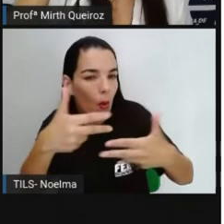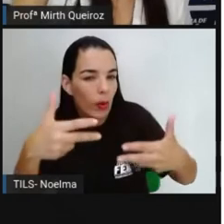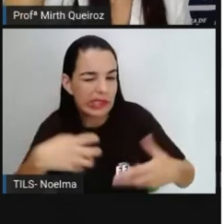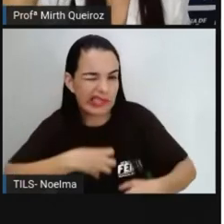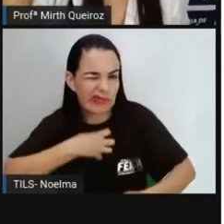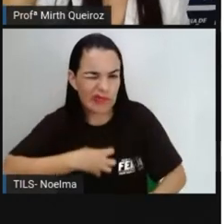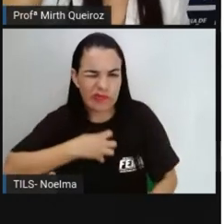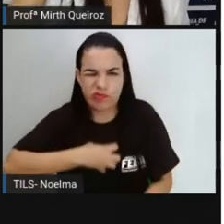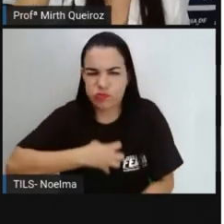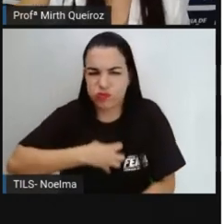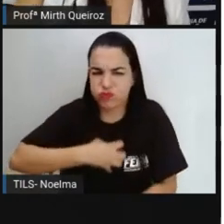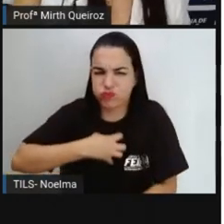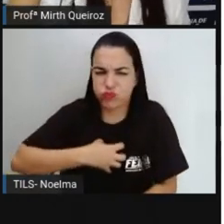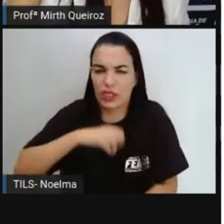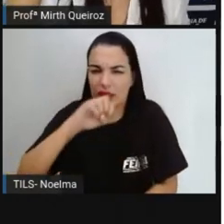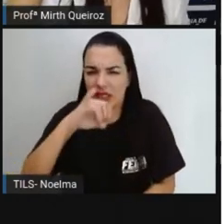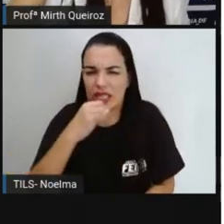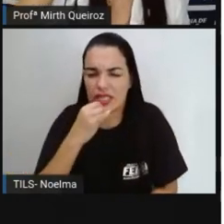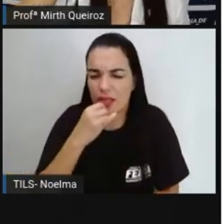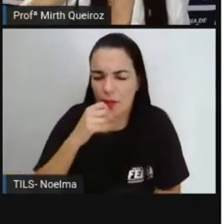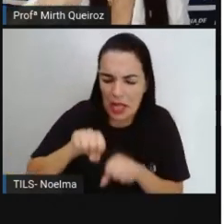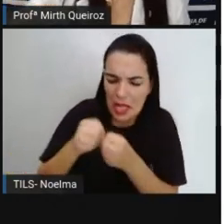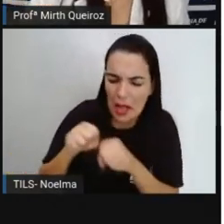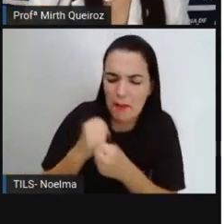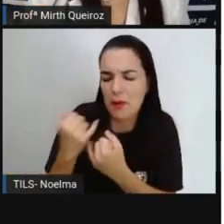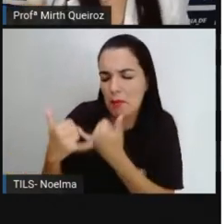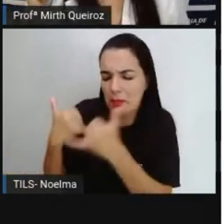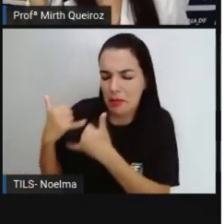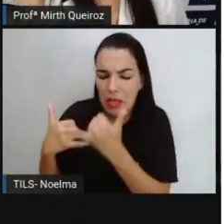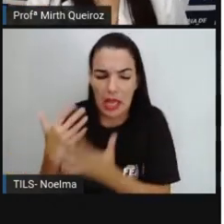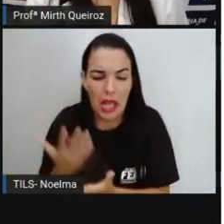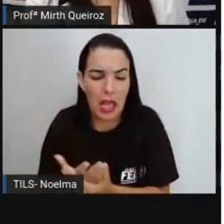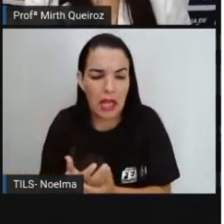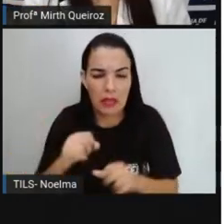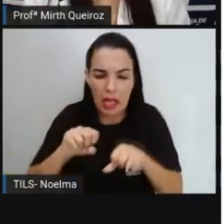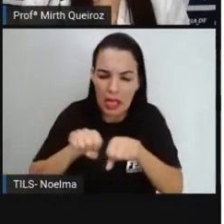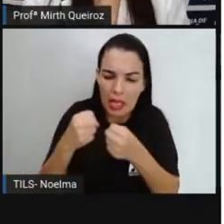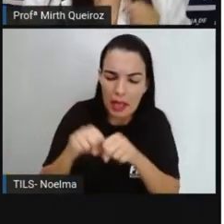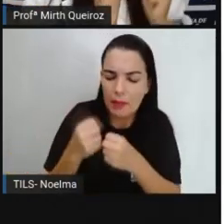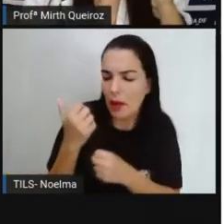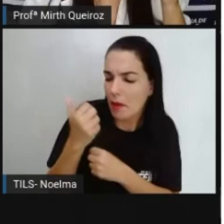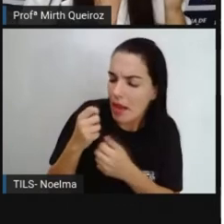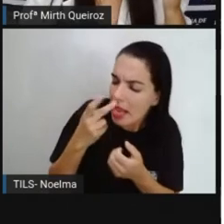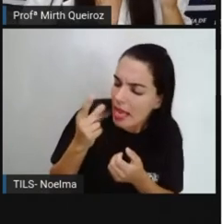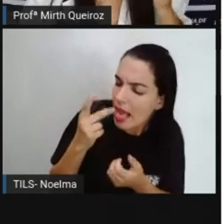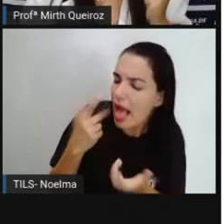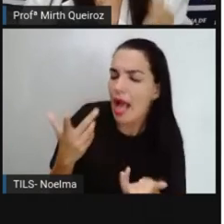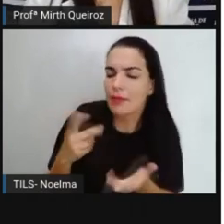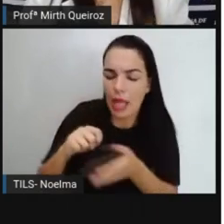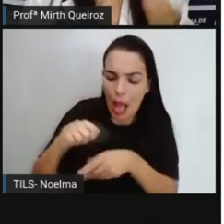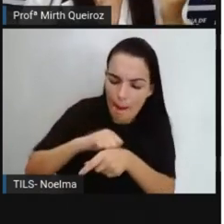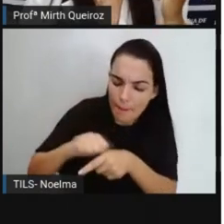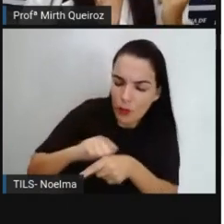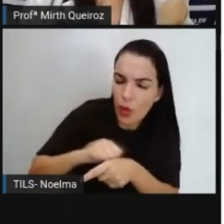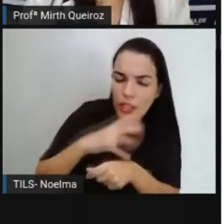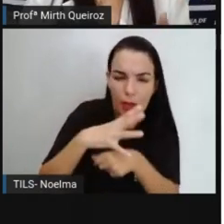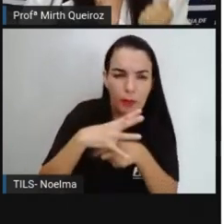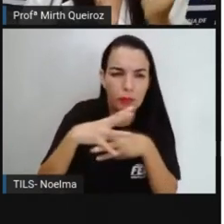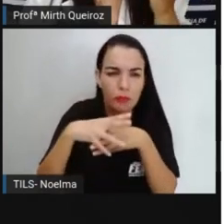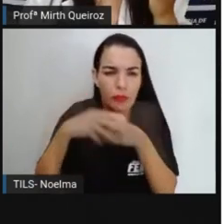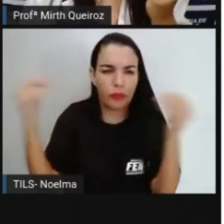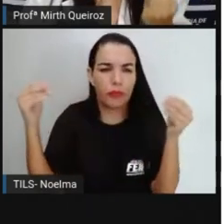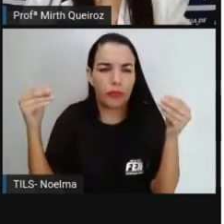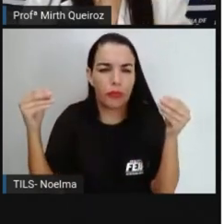pegou o brinquedo Não derroveu Quebrou o seu brinquedo Quebrou o seu lápis Pegou a borracha Sumiu E aí vocês